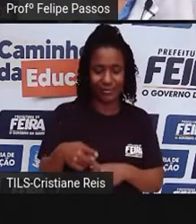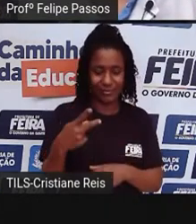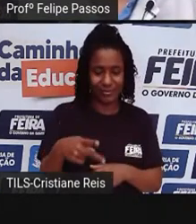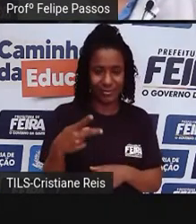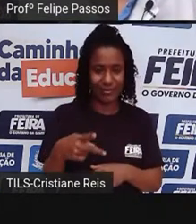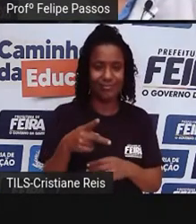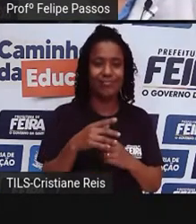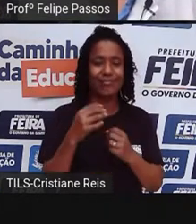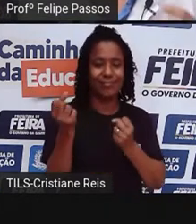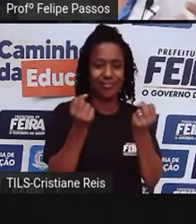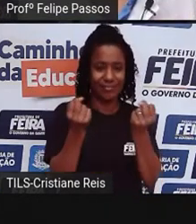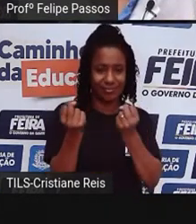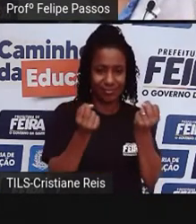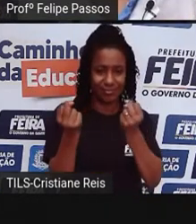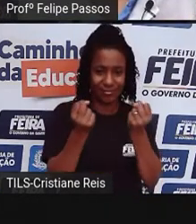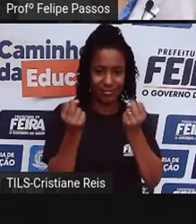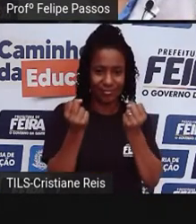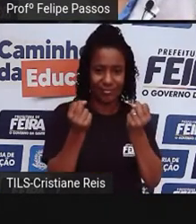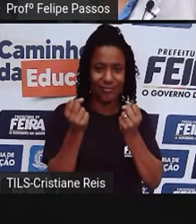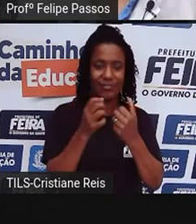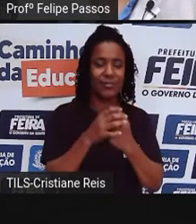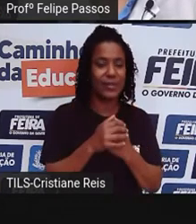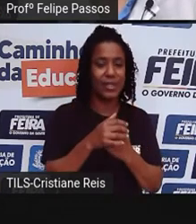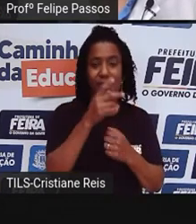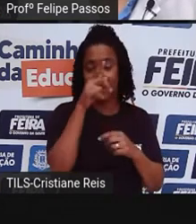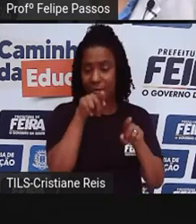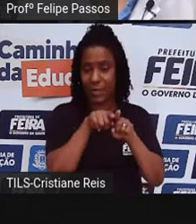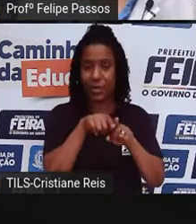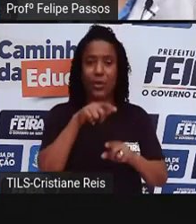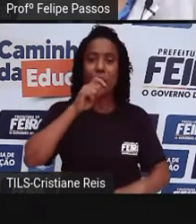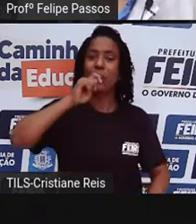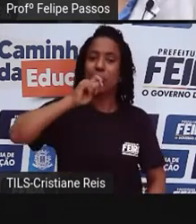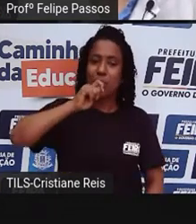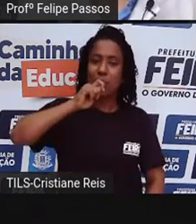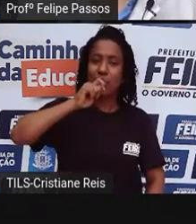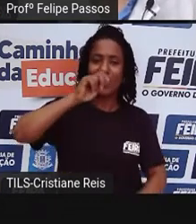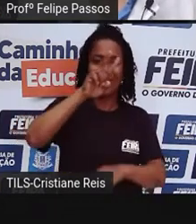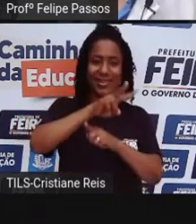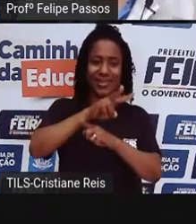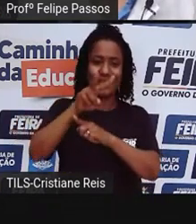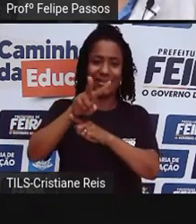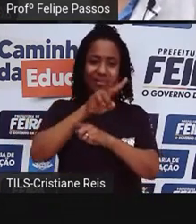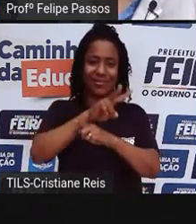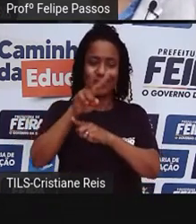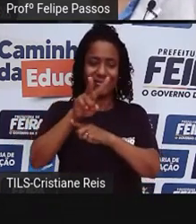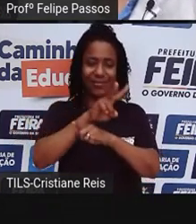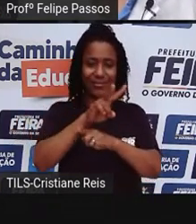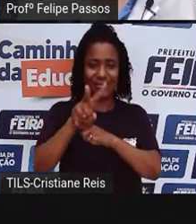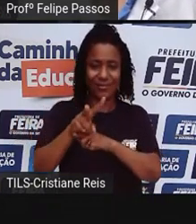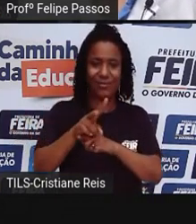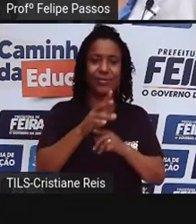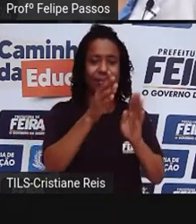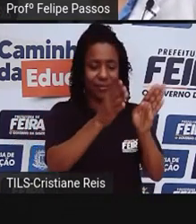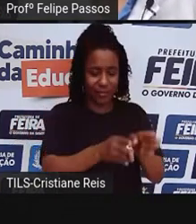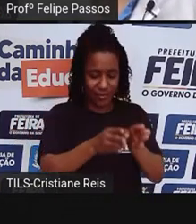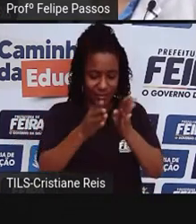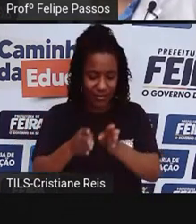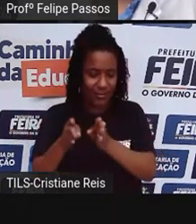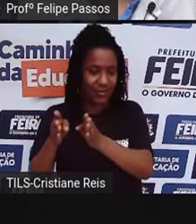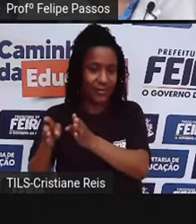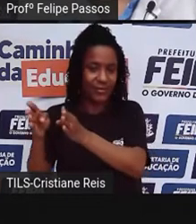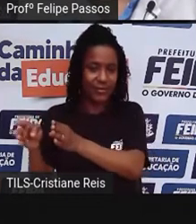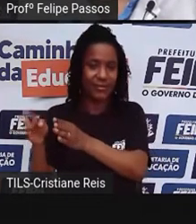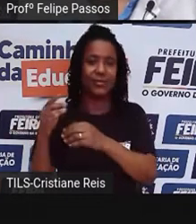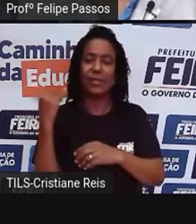né? Nas nossas ruas, aqueles agentes da SMT que estão, o quê? Fiscalizando, ordenando o trânsito. Então, são